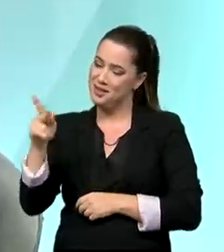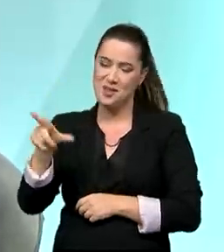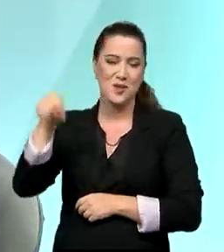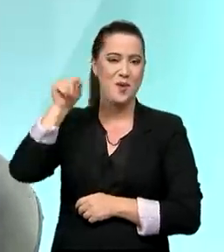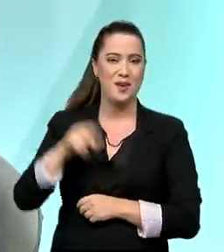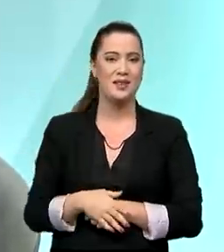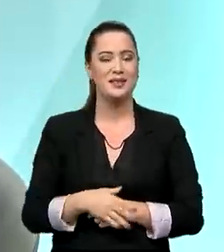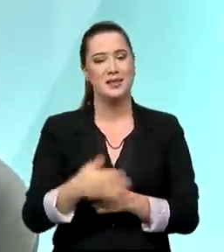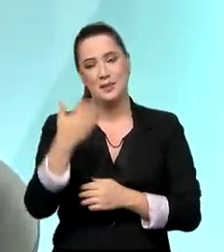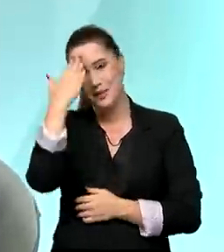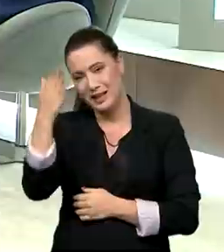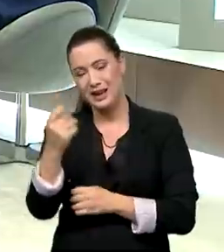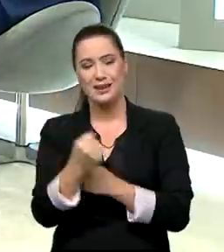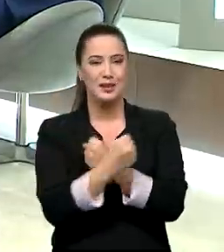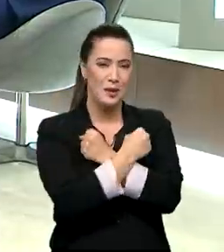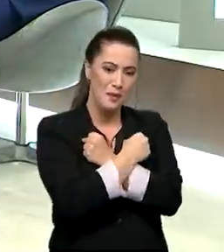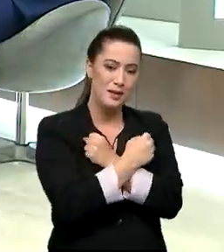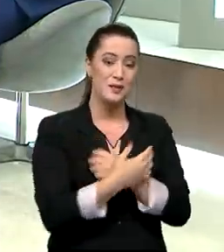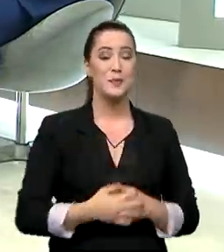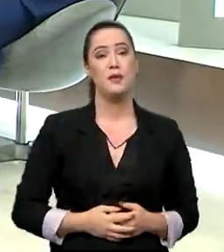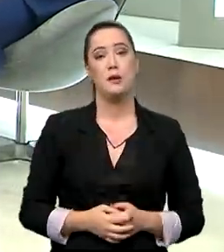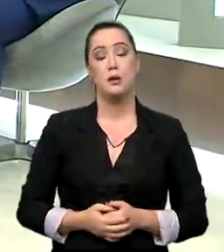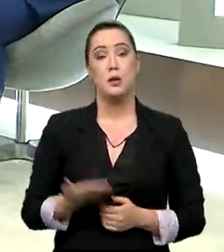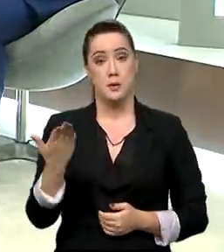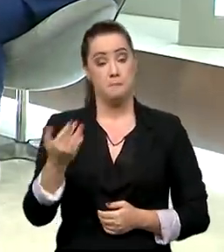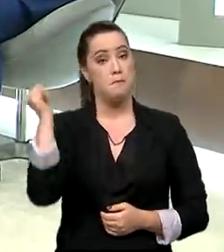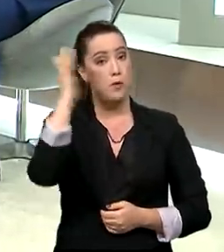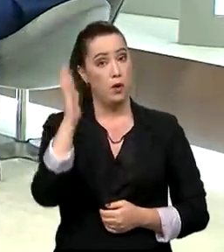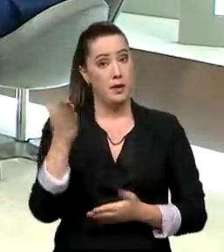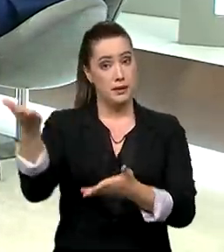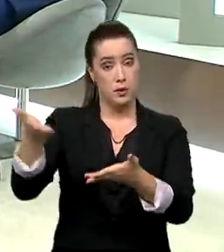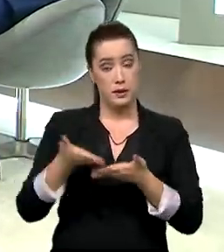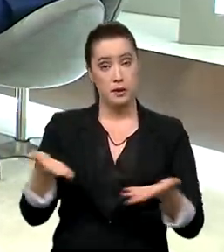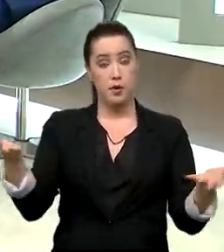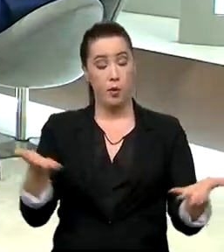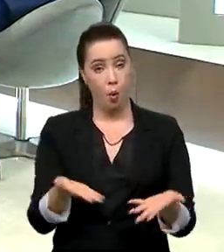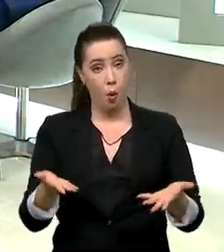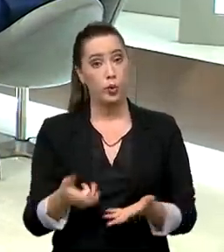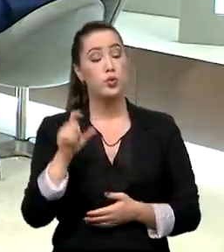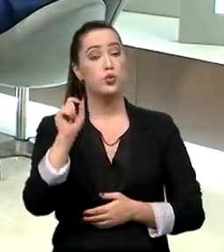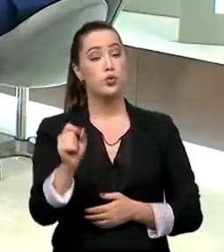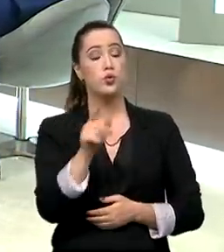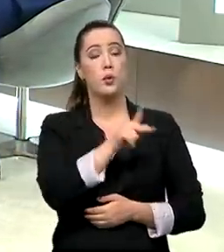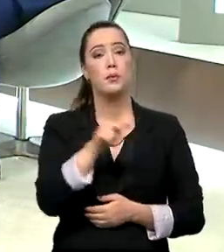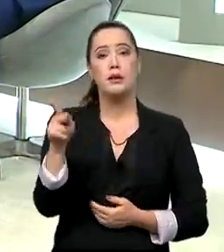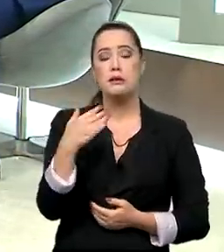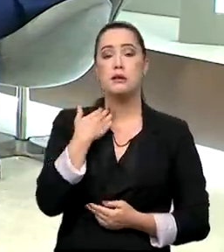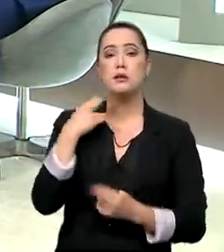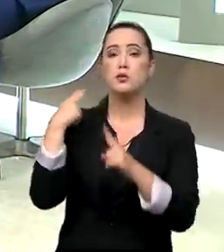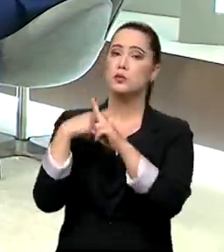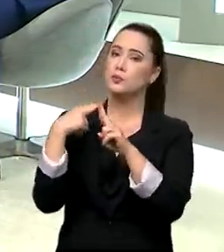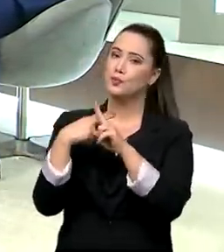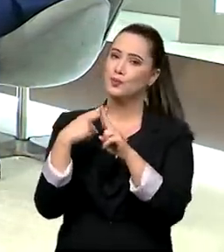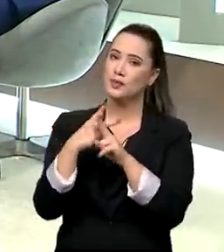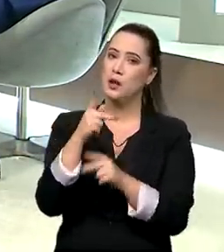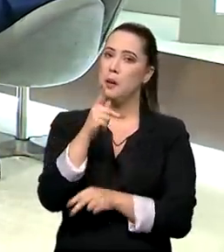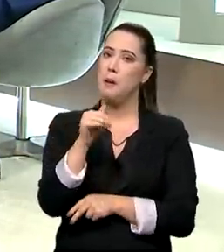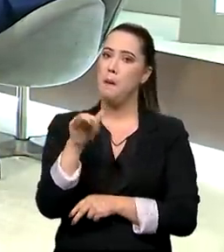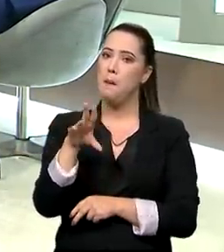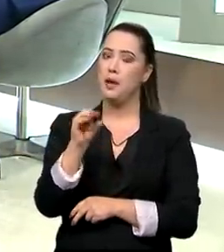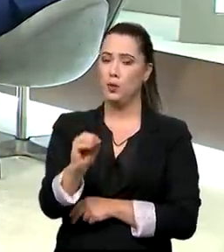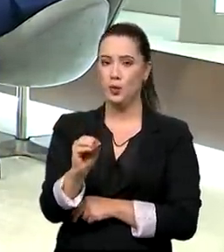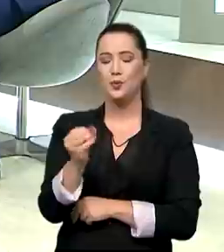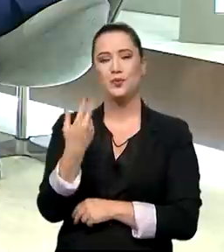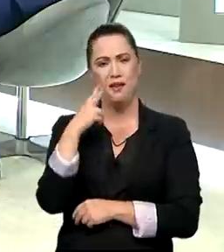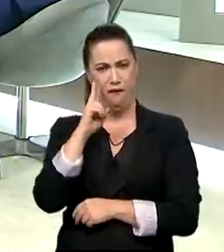Obrigado, presidente. O Brasil em Pauta recebeu, nesta edição, o presidente da Caixa Econômica Federal, Pedro Guimarães.